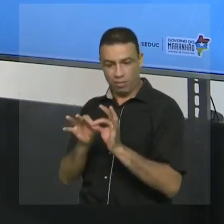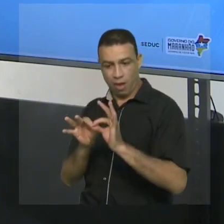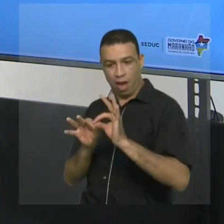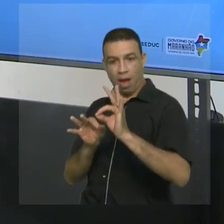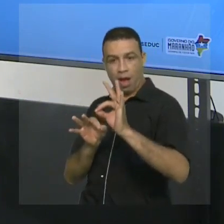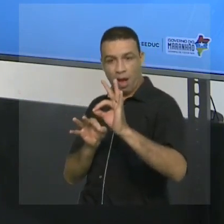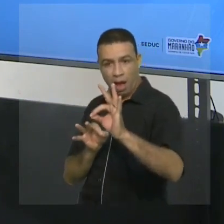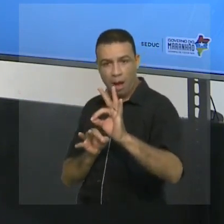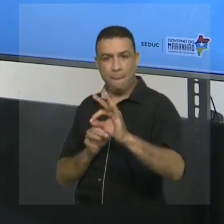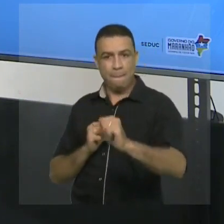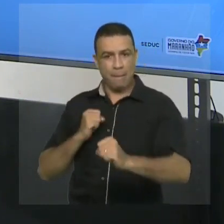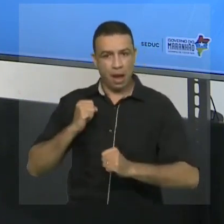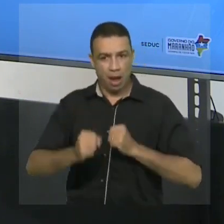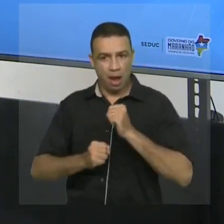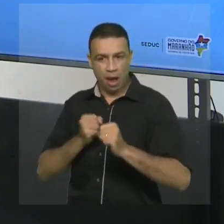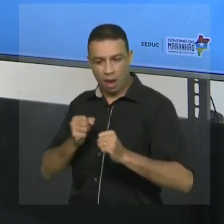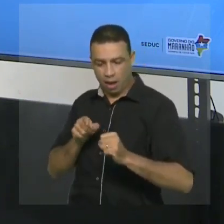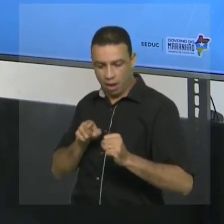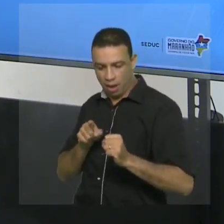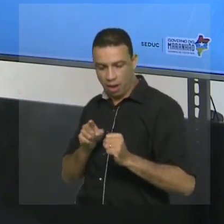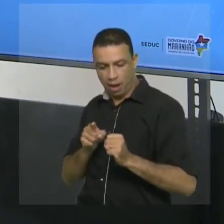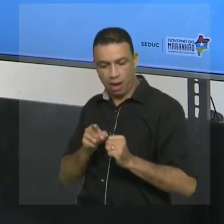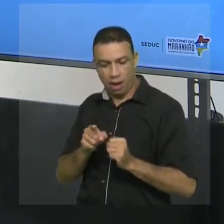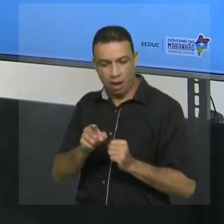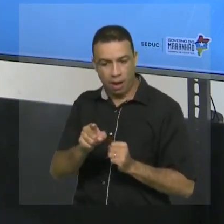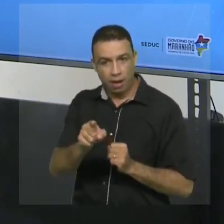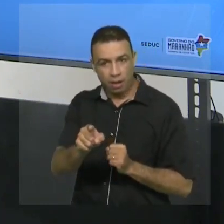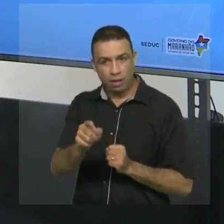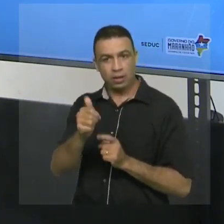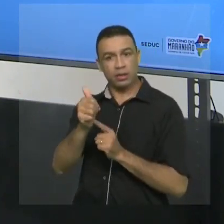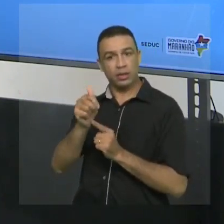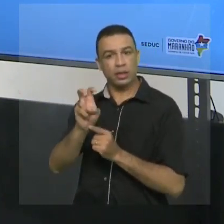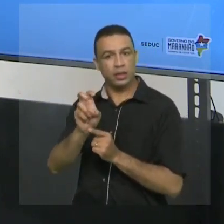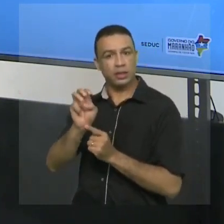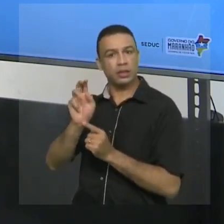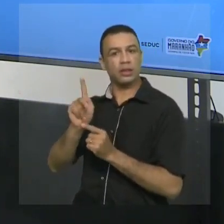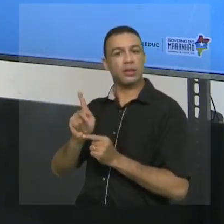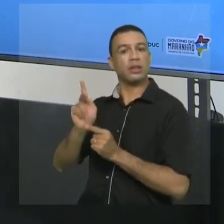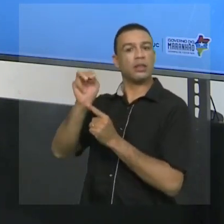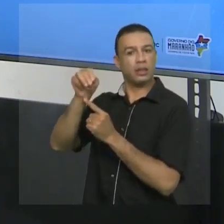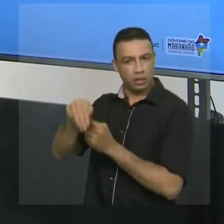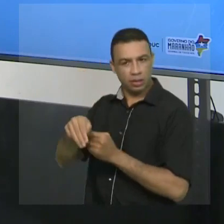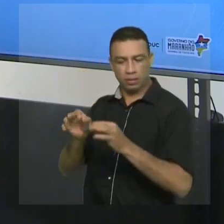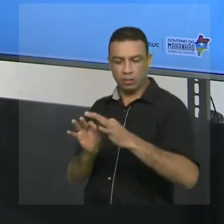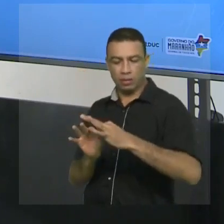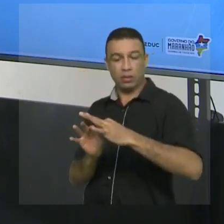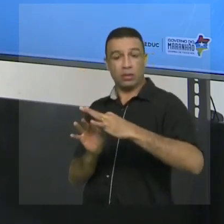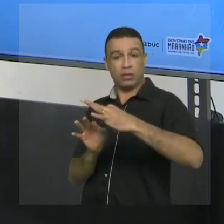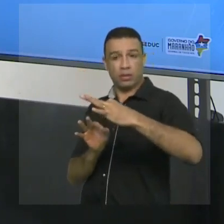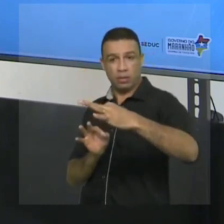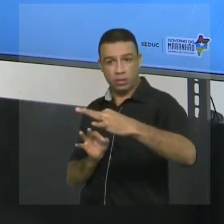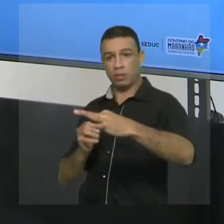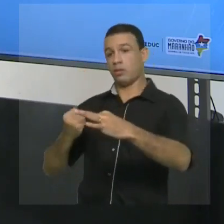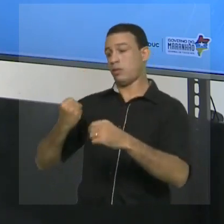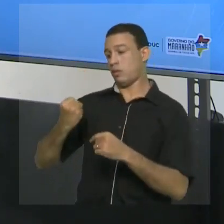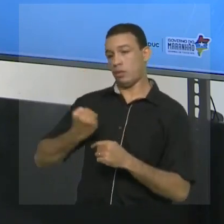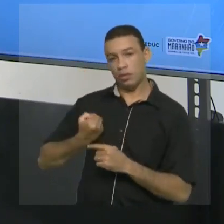percorre 10 quilômetros. Você percorre 15 quilômetros. Distância é sempre um valor